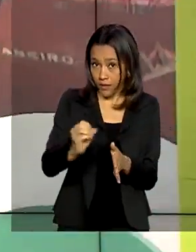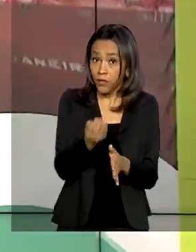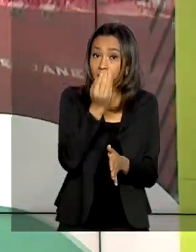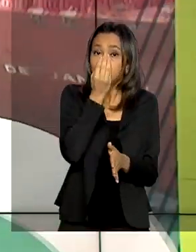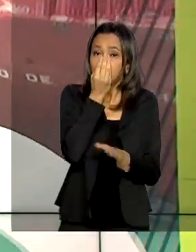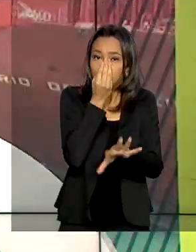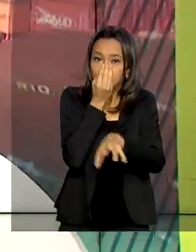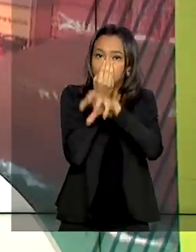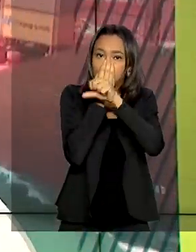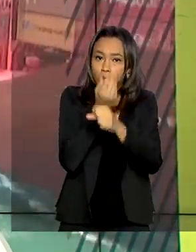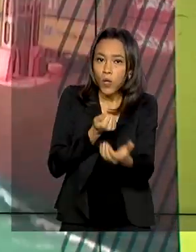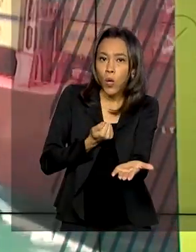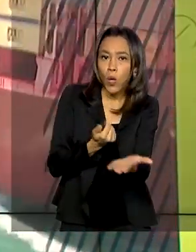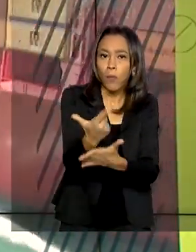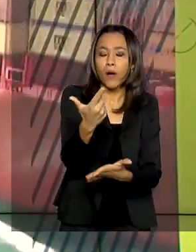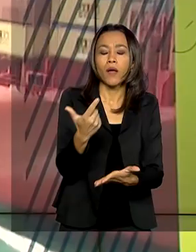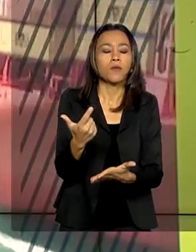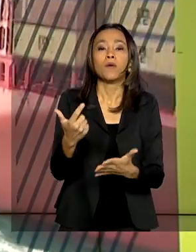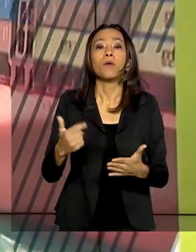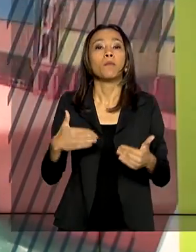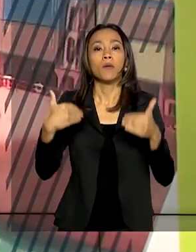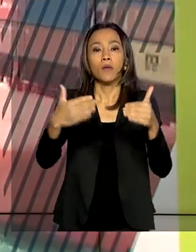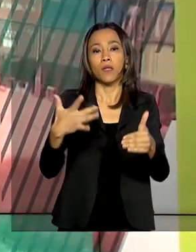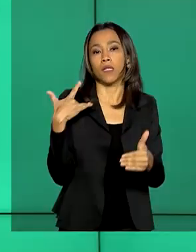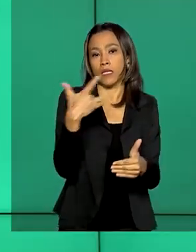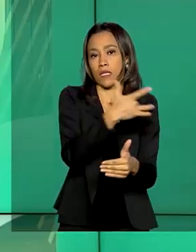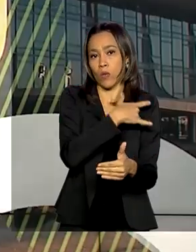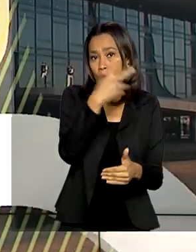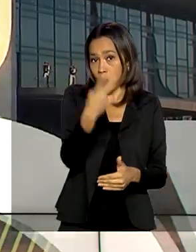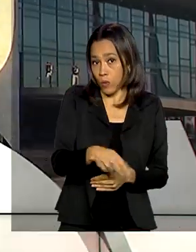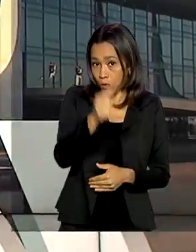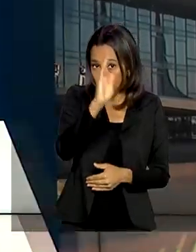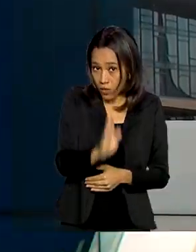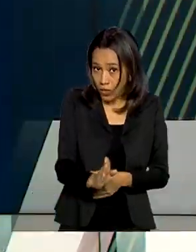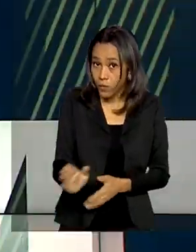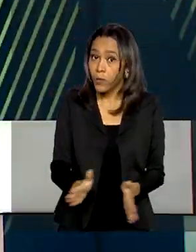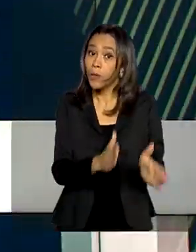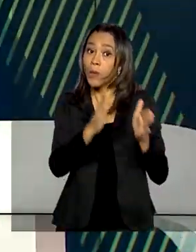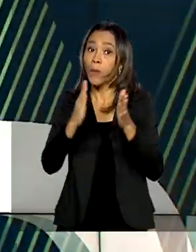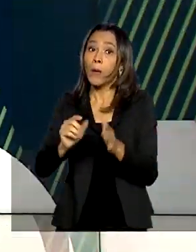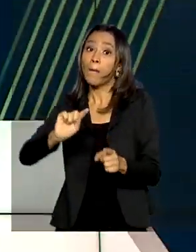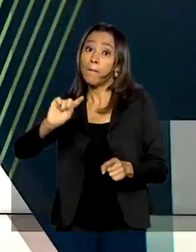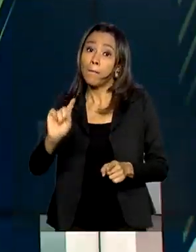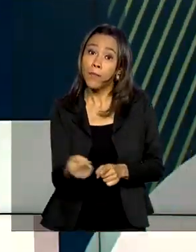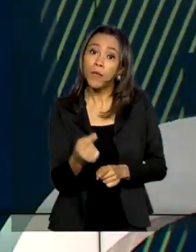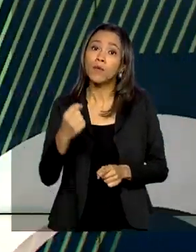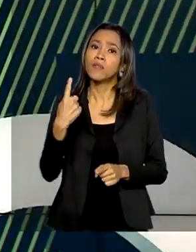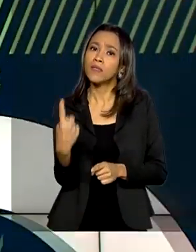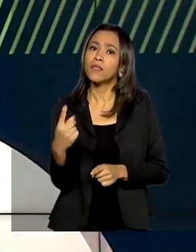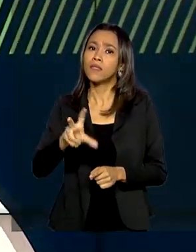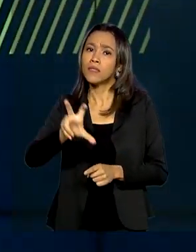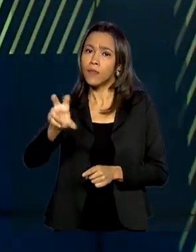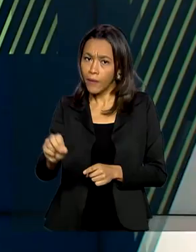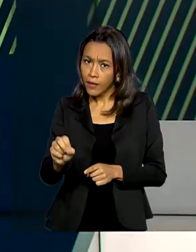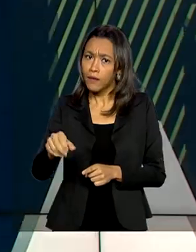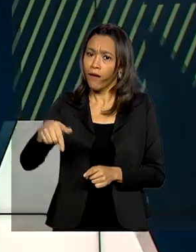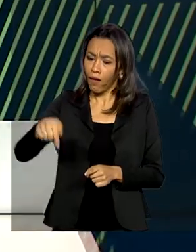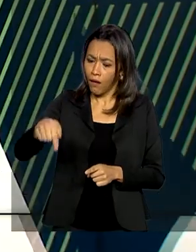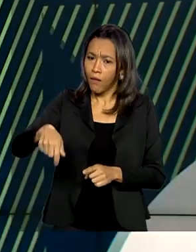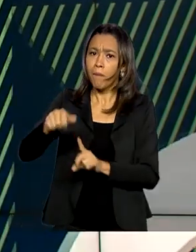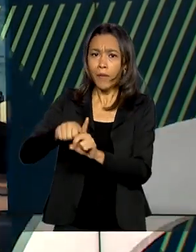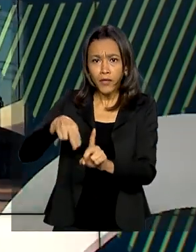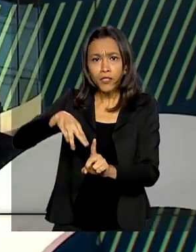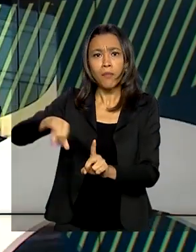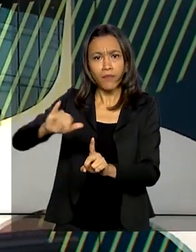comprados pelo Ministério da Saúde de fabricantes nacionais, 1.150 vão ser entregues agora em maio. Com esta